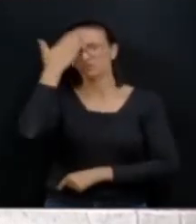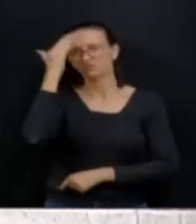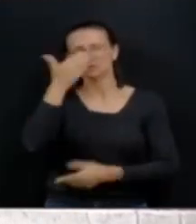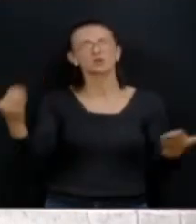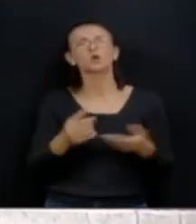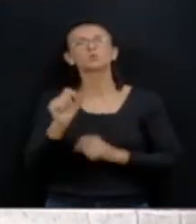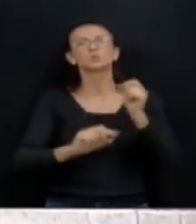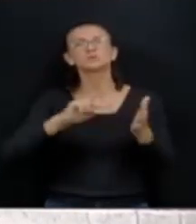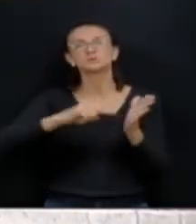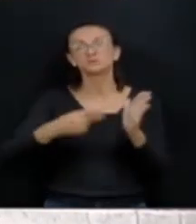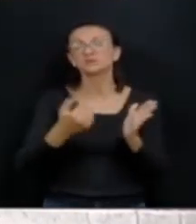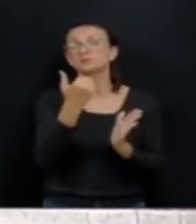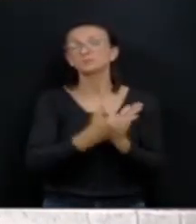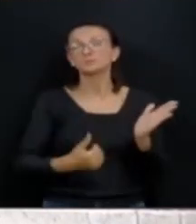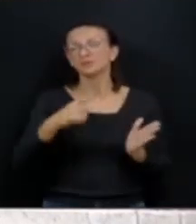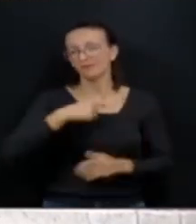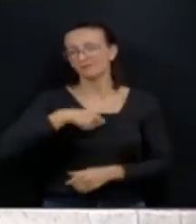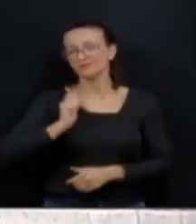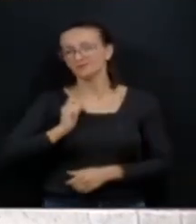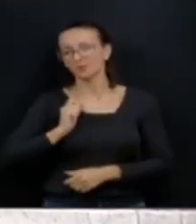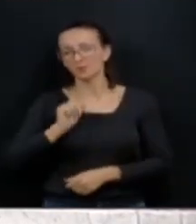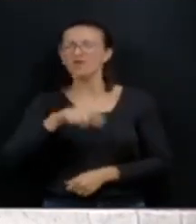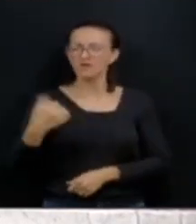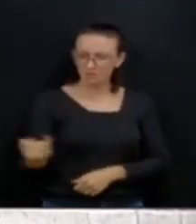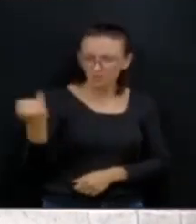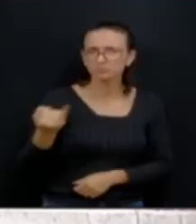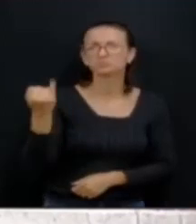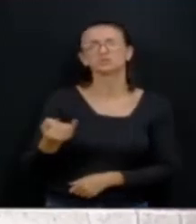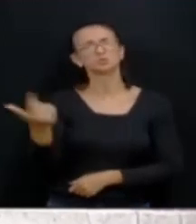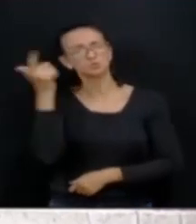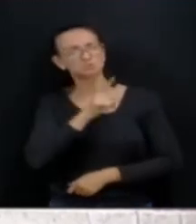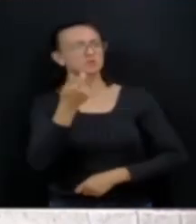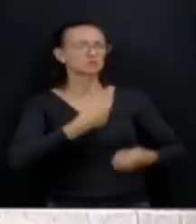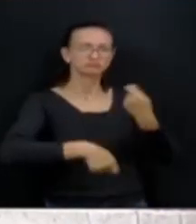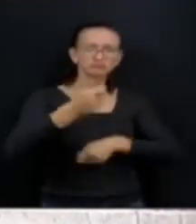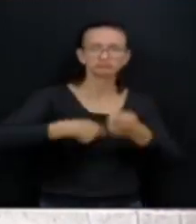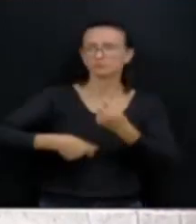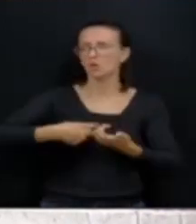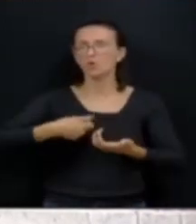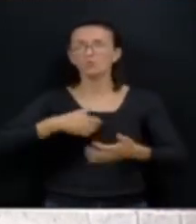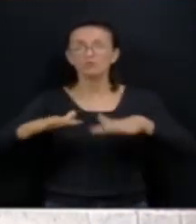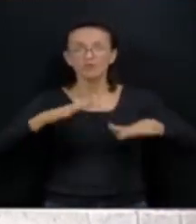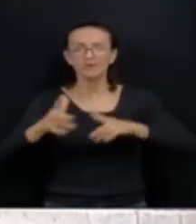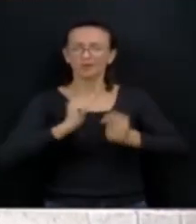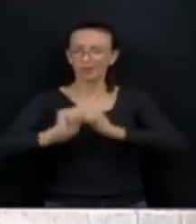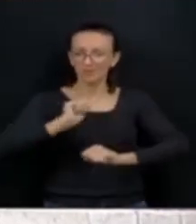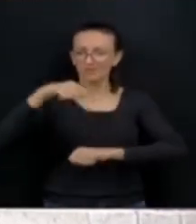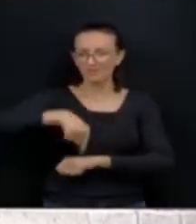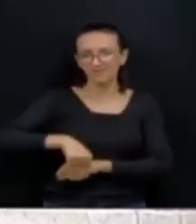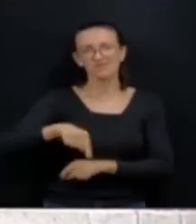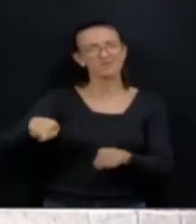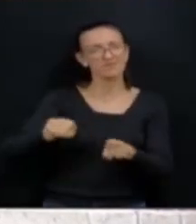renúncia fiscal quando bem aplicada. Que ela é importante para fomentar a atividade econômica, para corrigir distorções sociais,